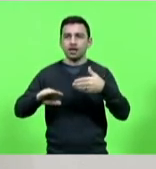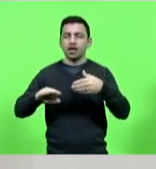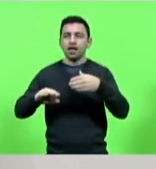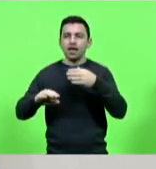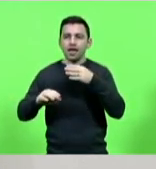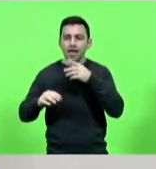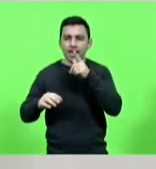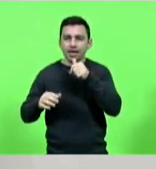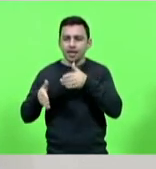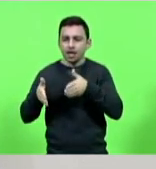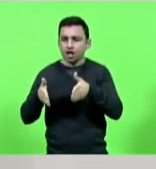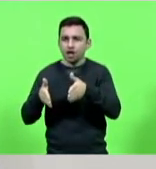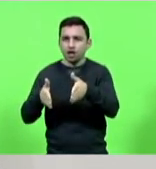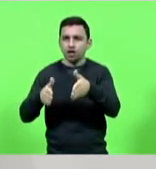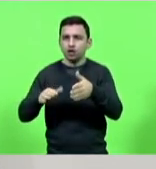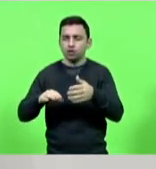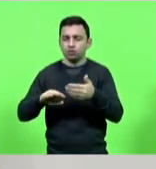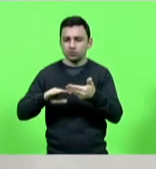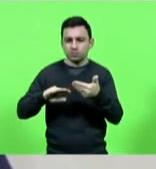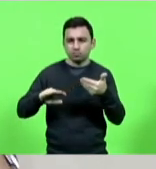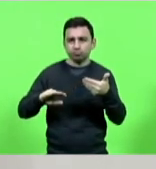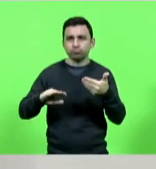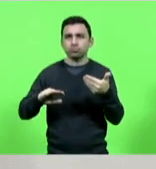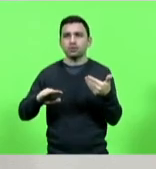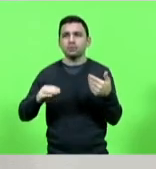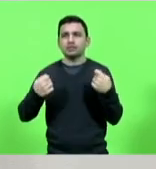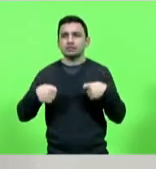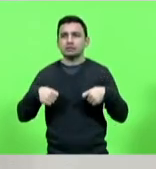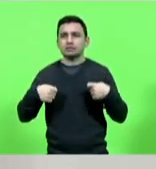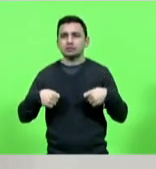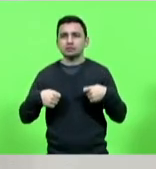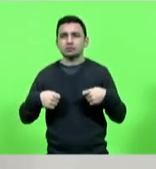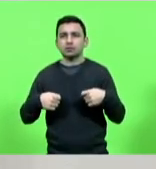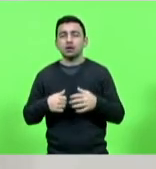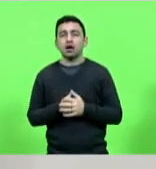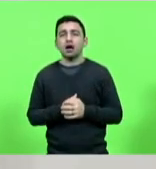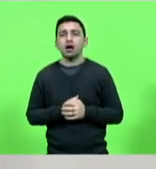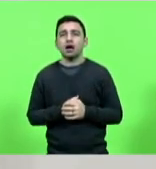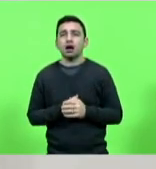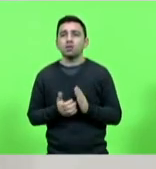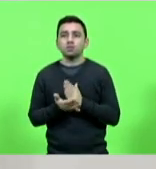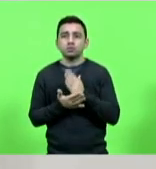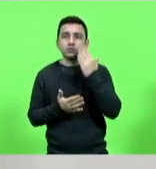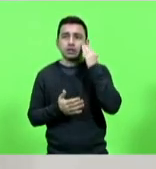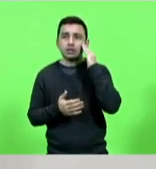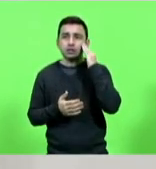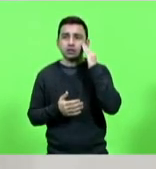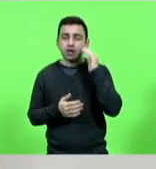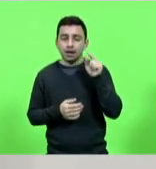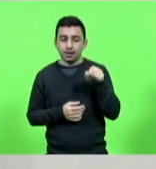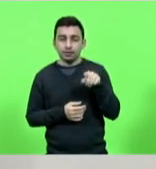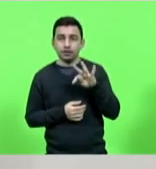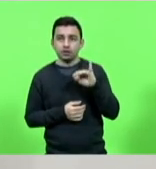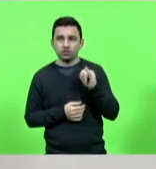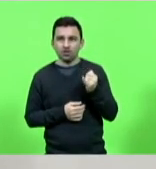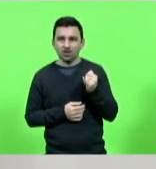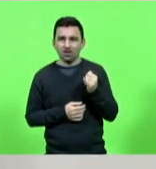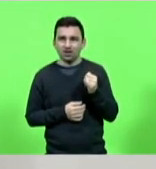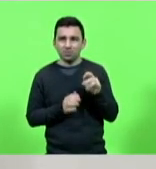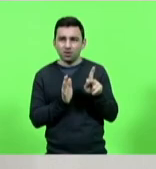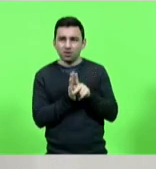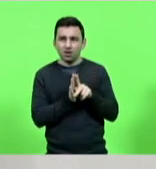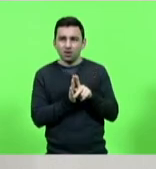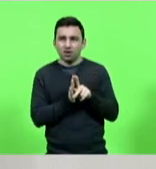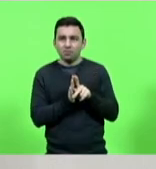rios, havia o entendimento do próprio TJ num período que era muito